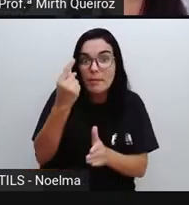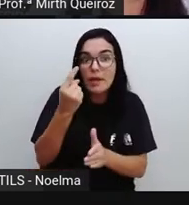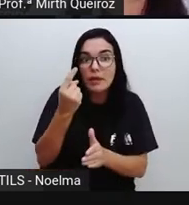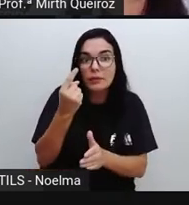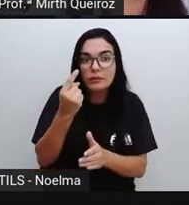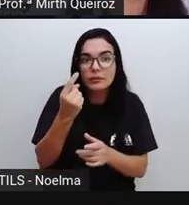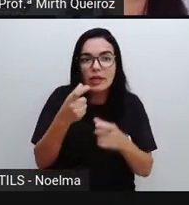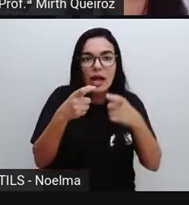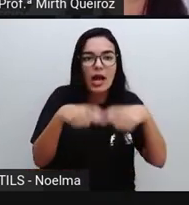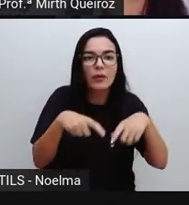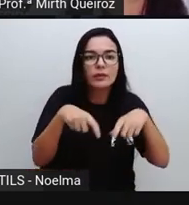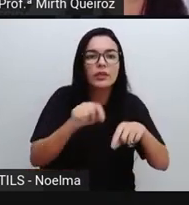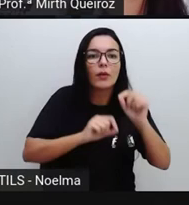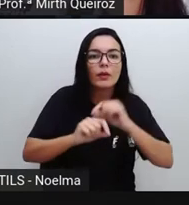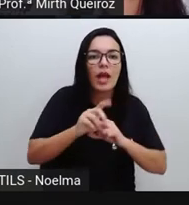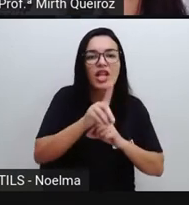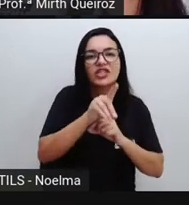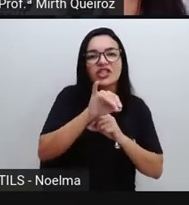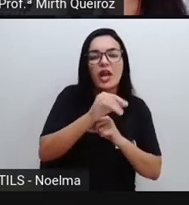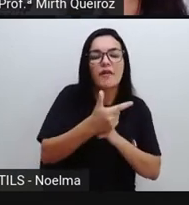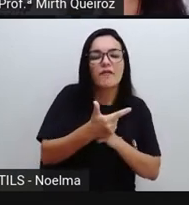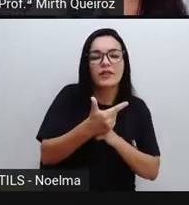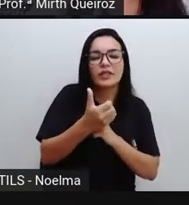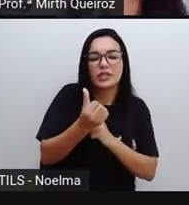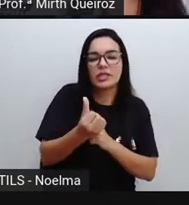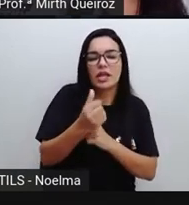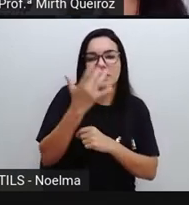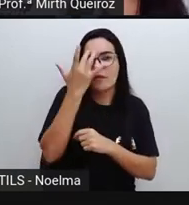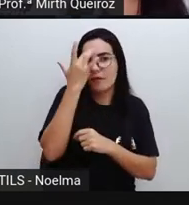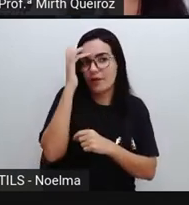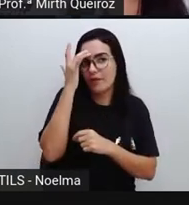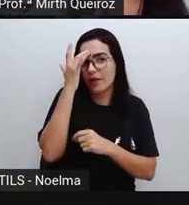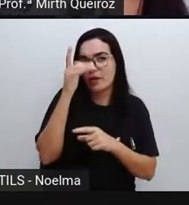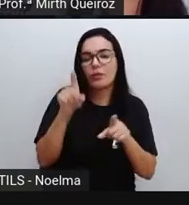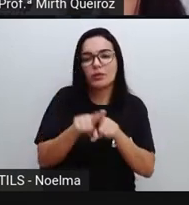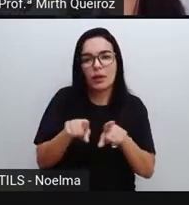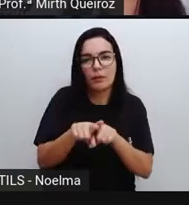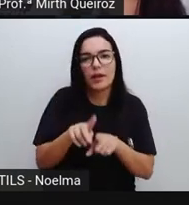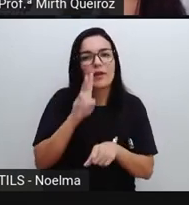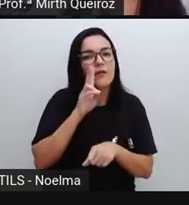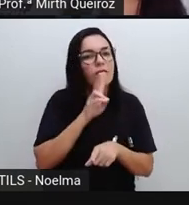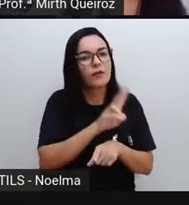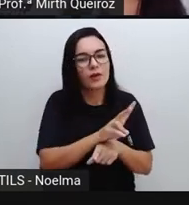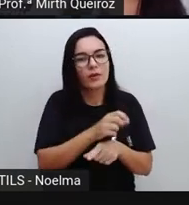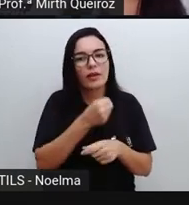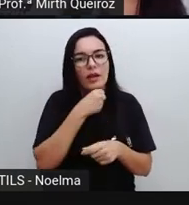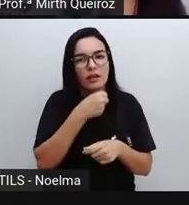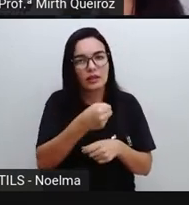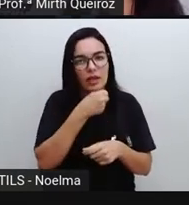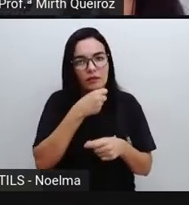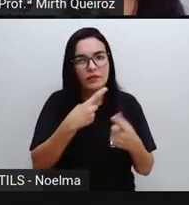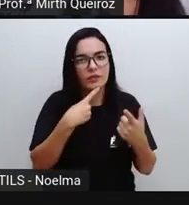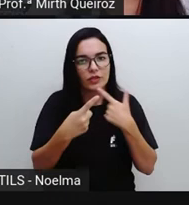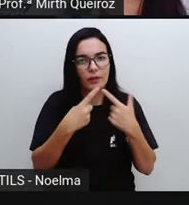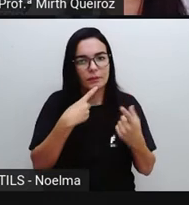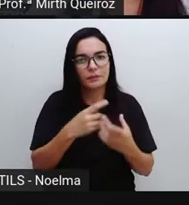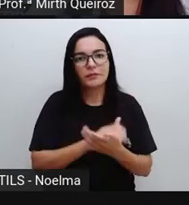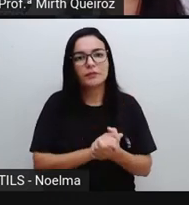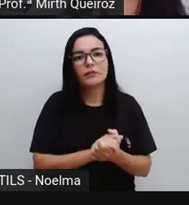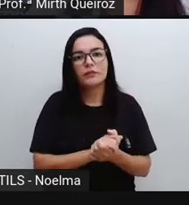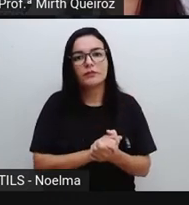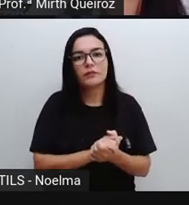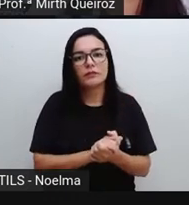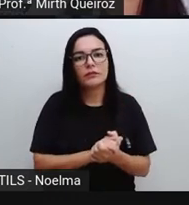gráfico, gente pôde observar que foi no dia 26 de fevereiro, que a gente também viu naquela entrevista, na